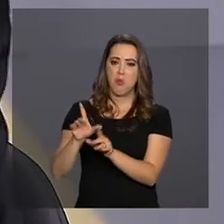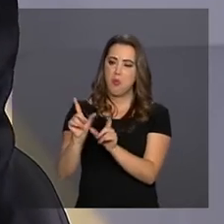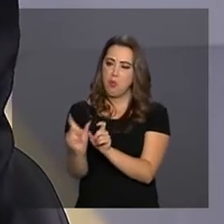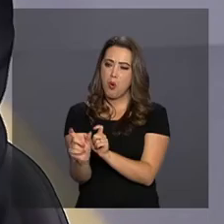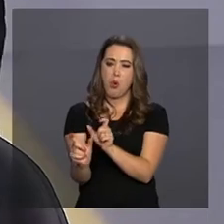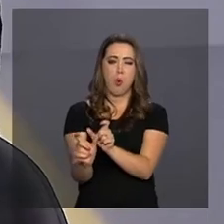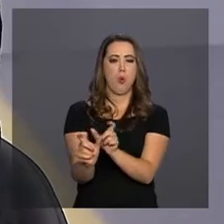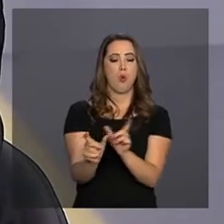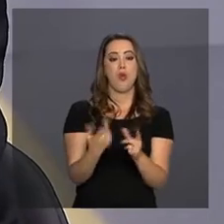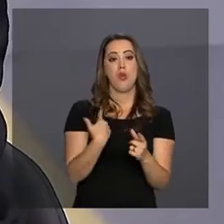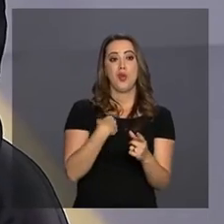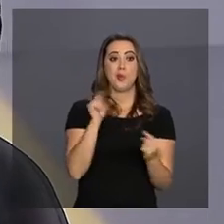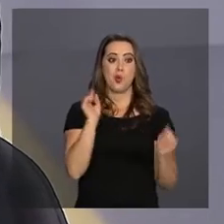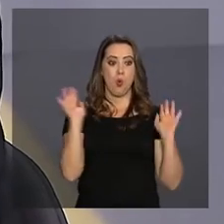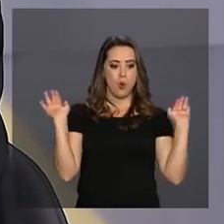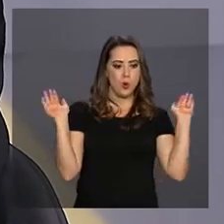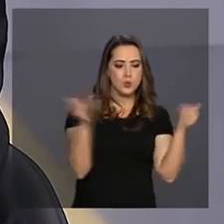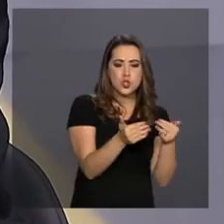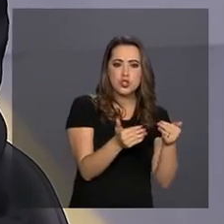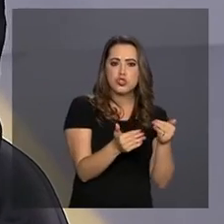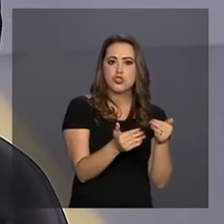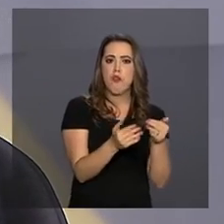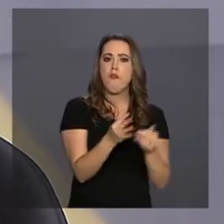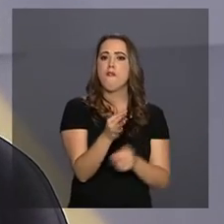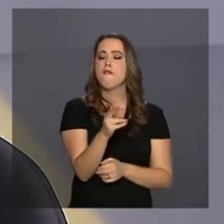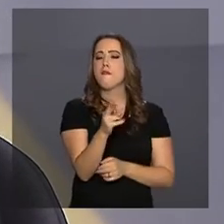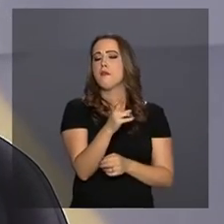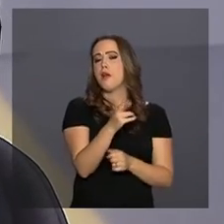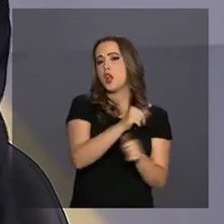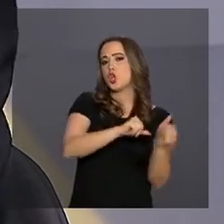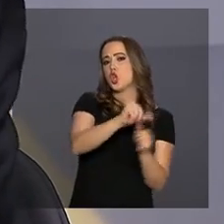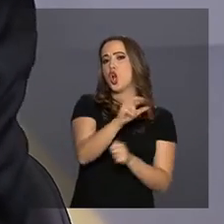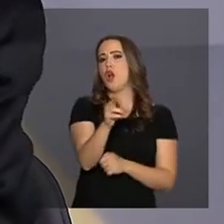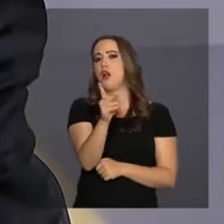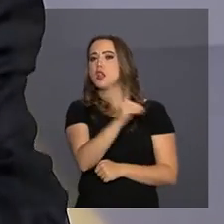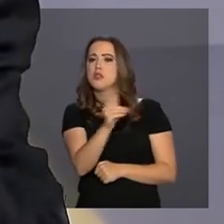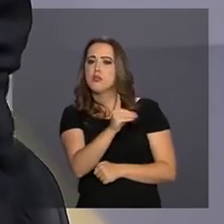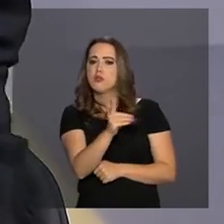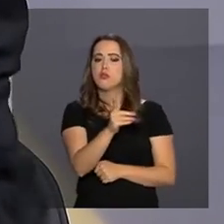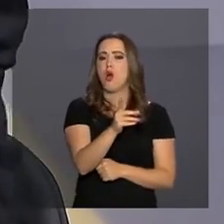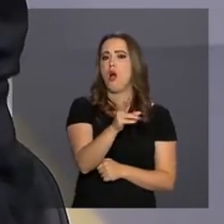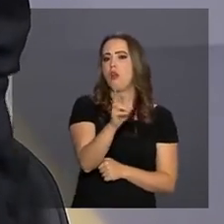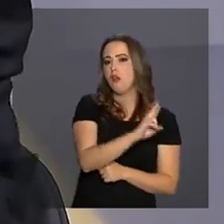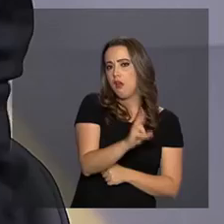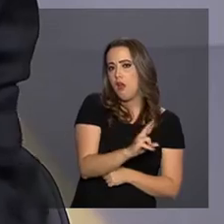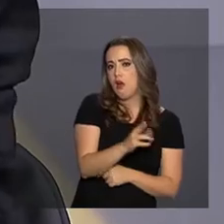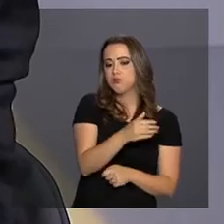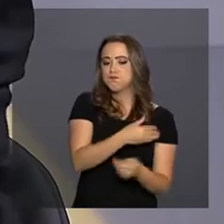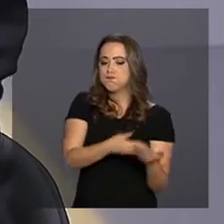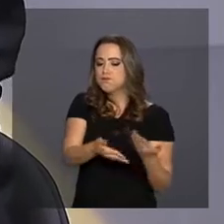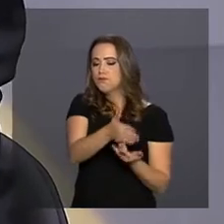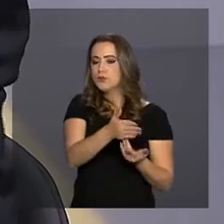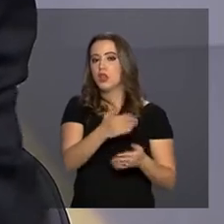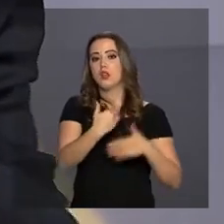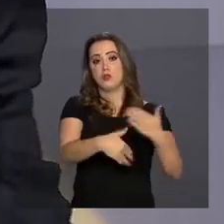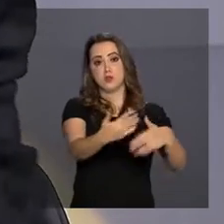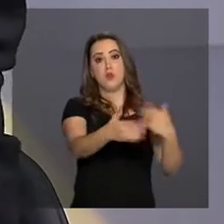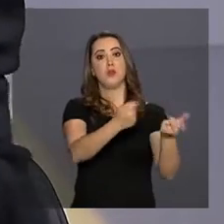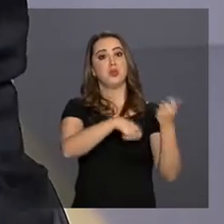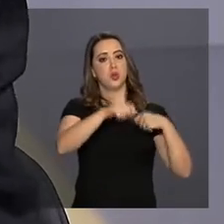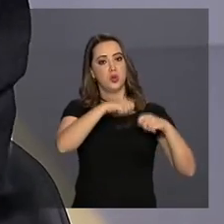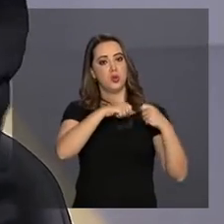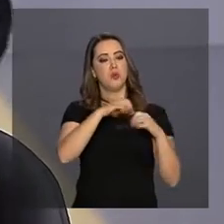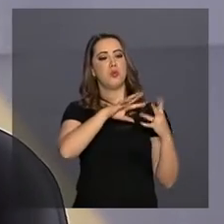cambiais, era câmbio, era financeiro, eram os fluxos de capitais internacionais e o desenvolvimento econômico mundial, sim, isso era